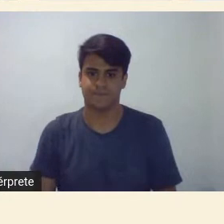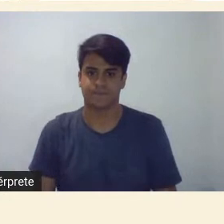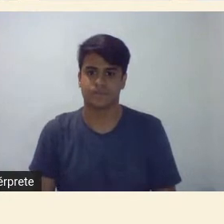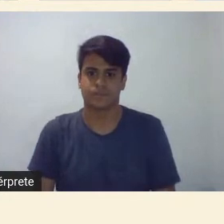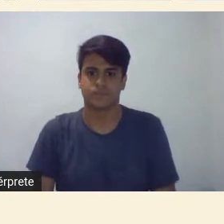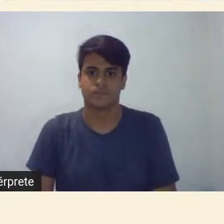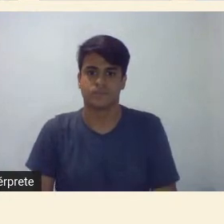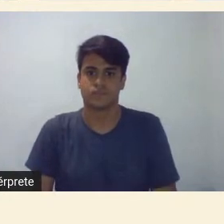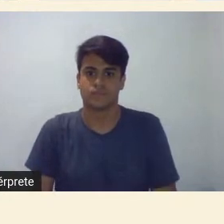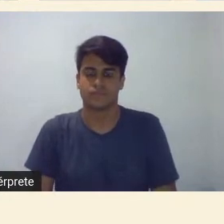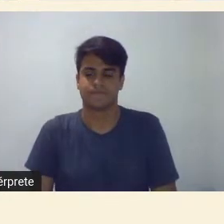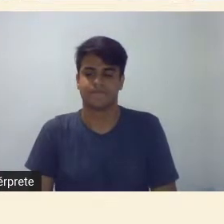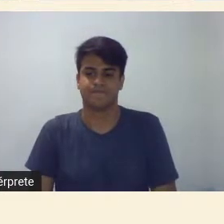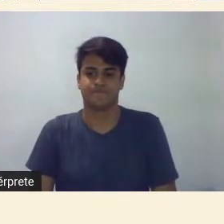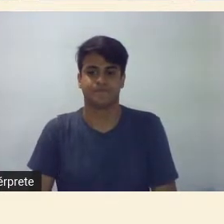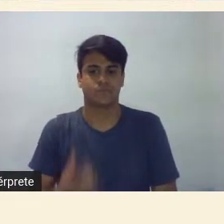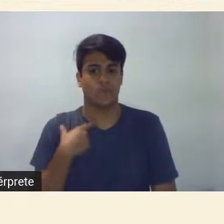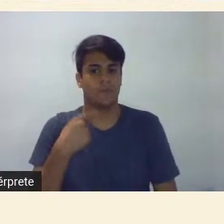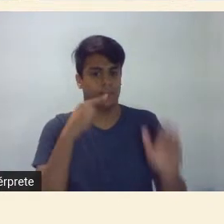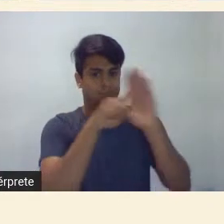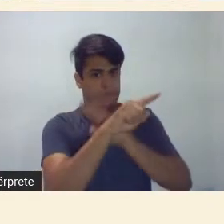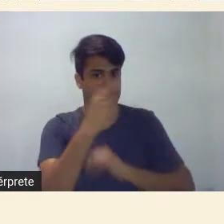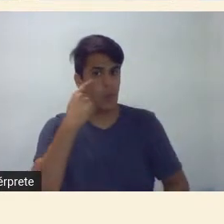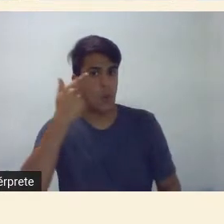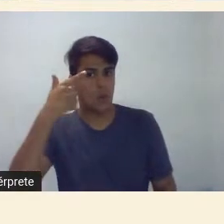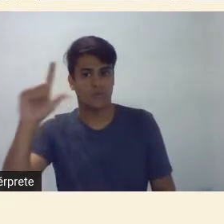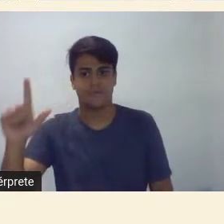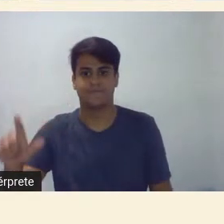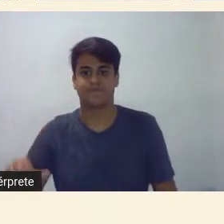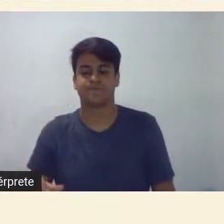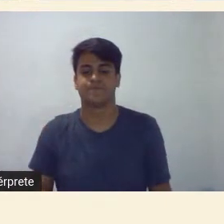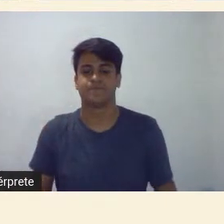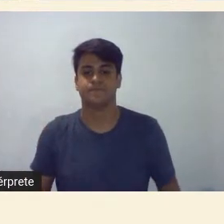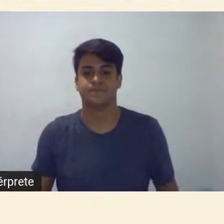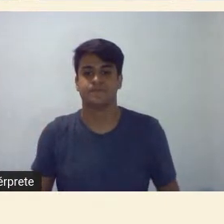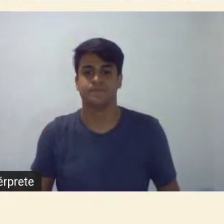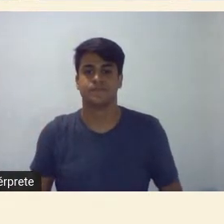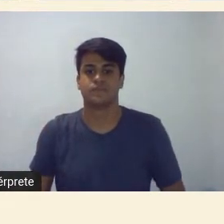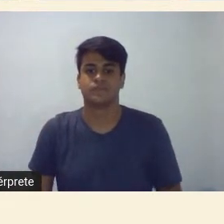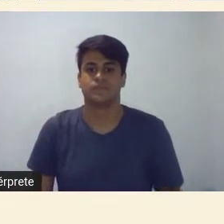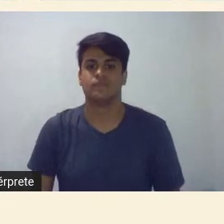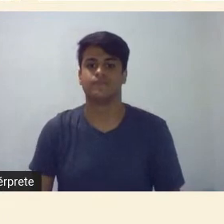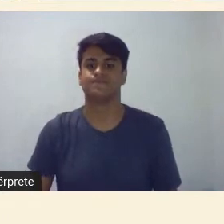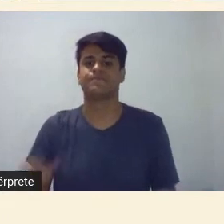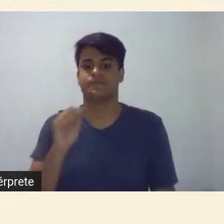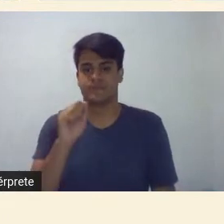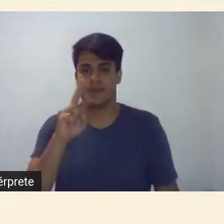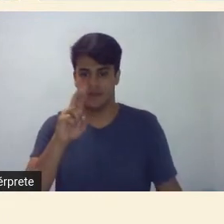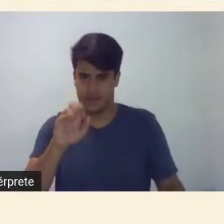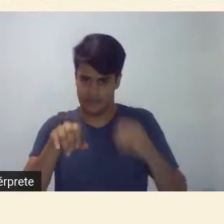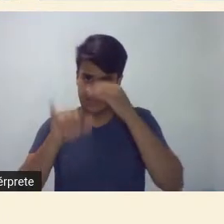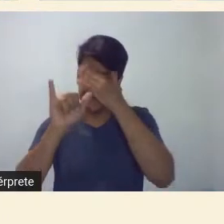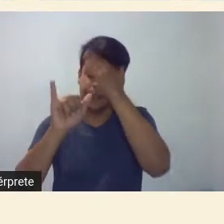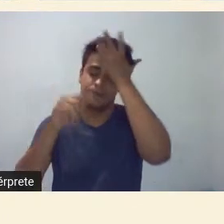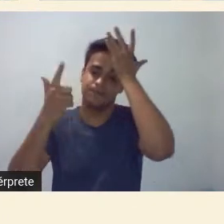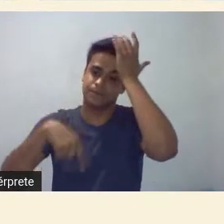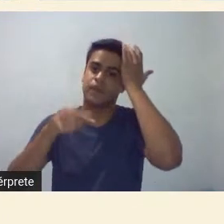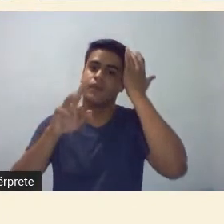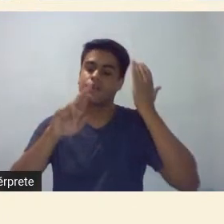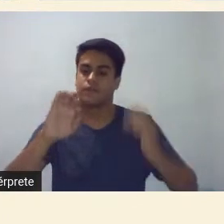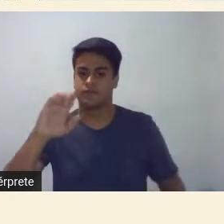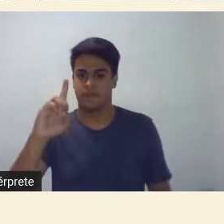Olha eu tenho aqui mais uma pergunta agora para Aracy Fred é do Igor